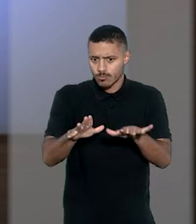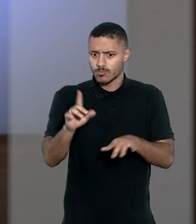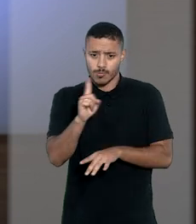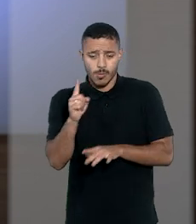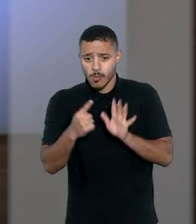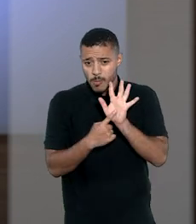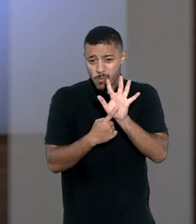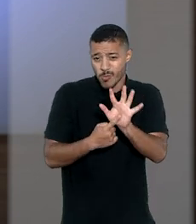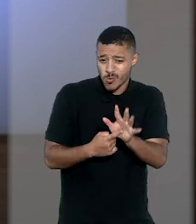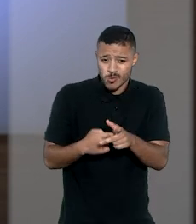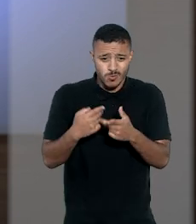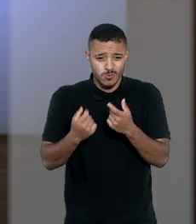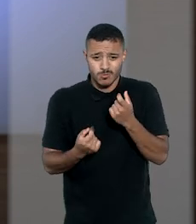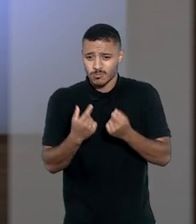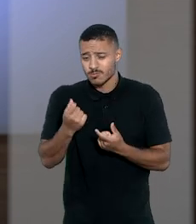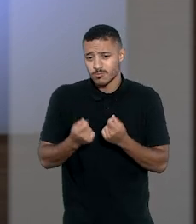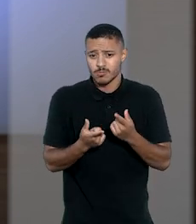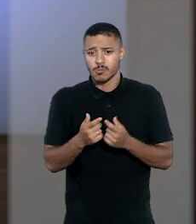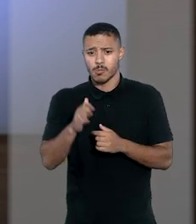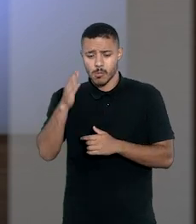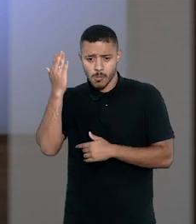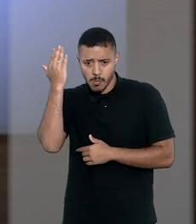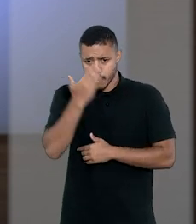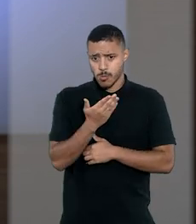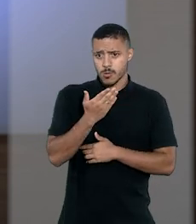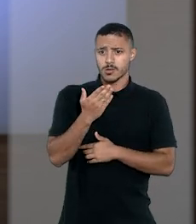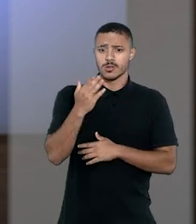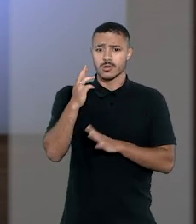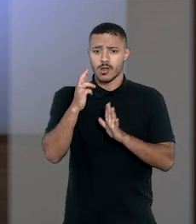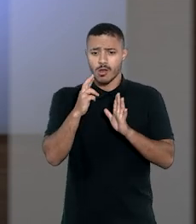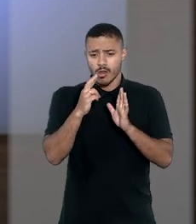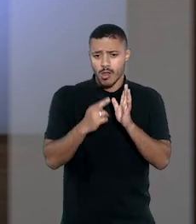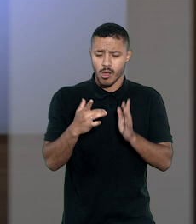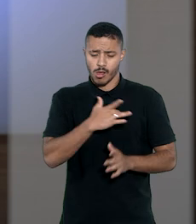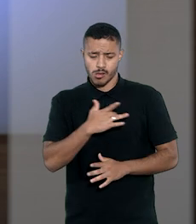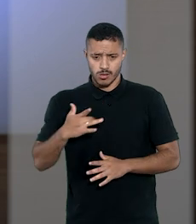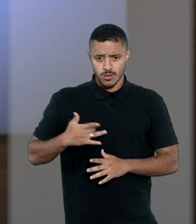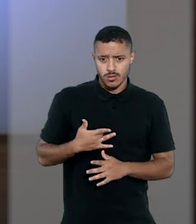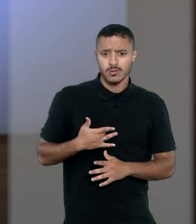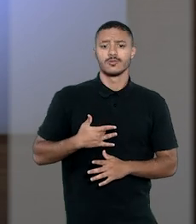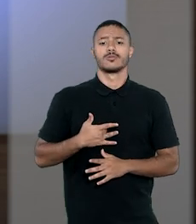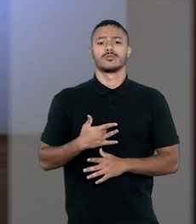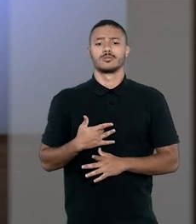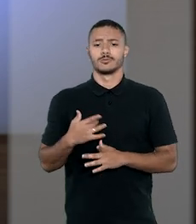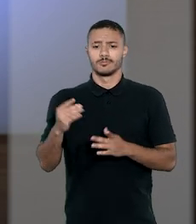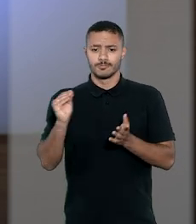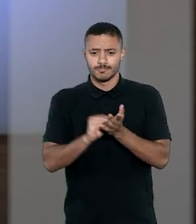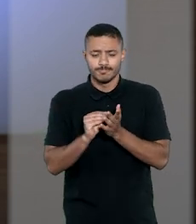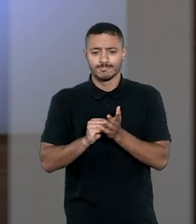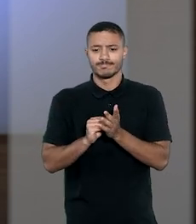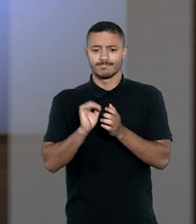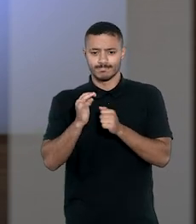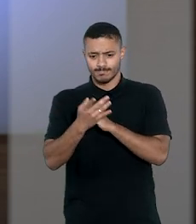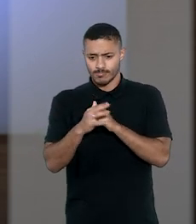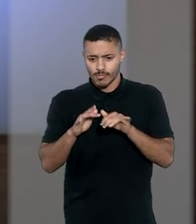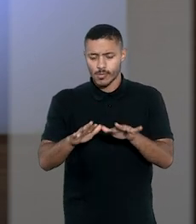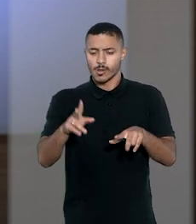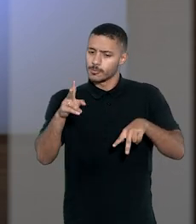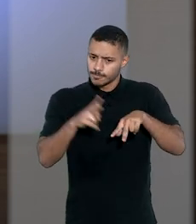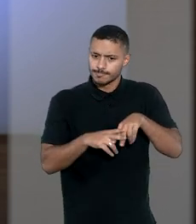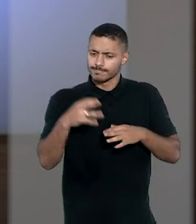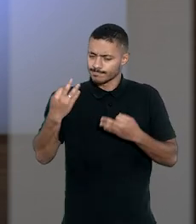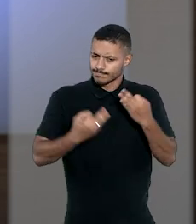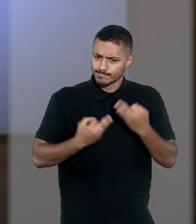-19 não indicou nenhum fato concreto relacionado a motivo de saúde nem a disseminação do